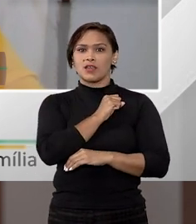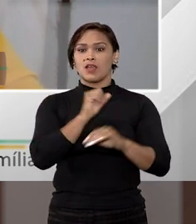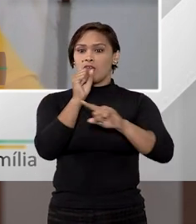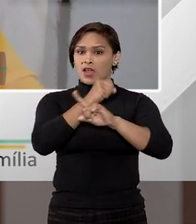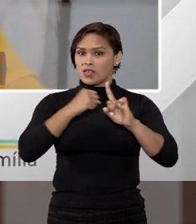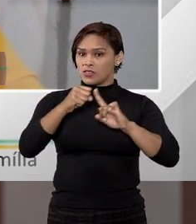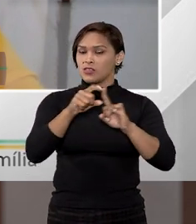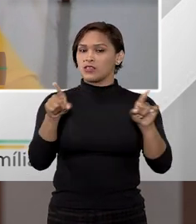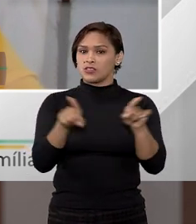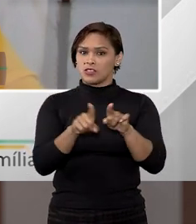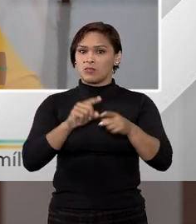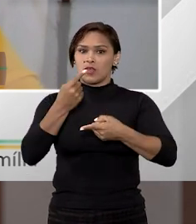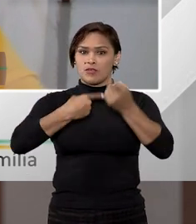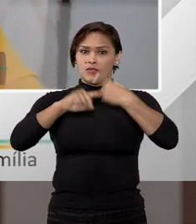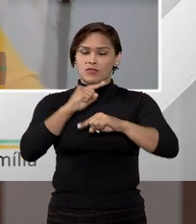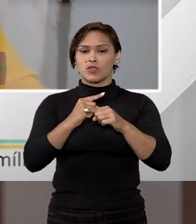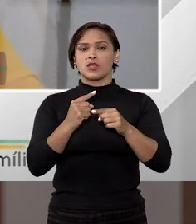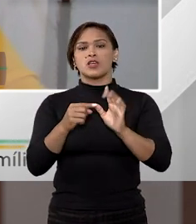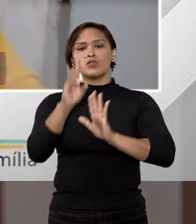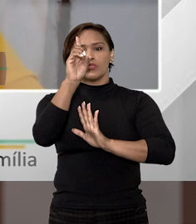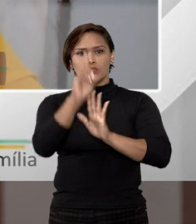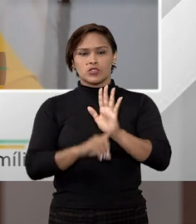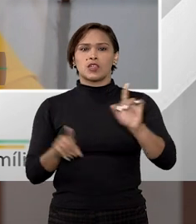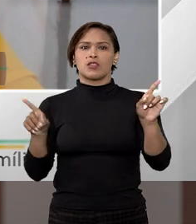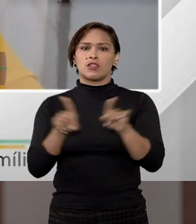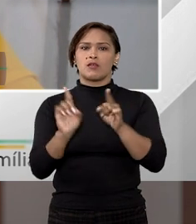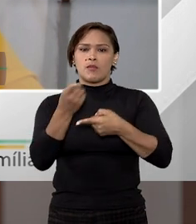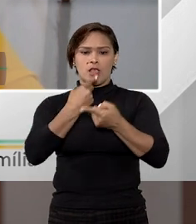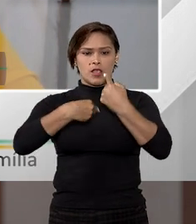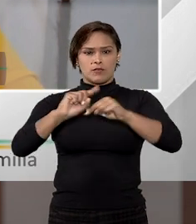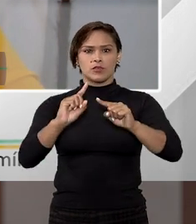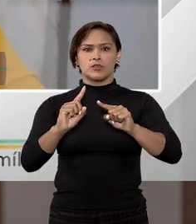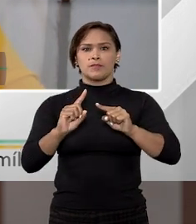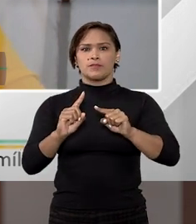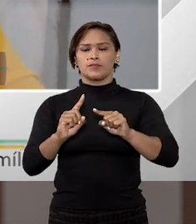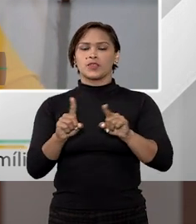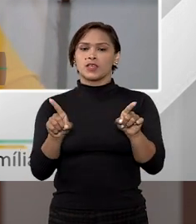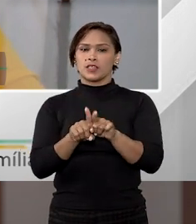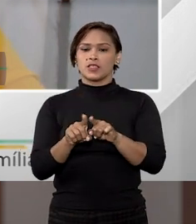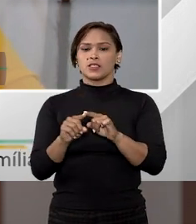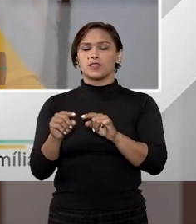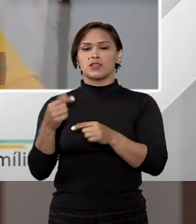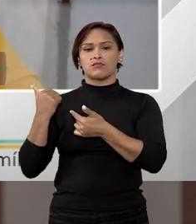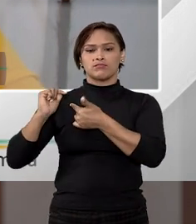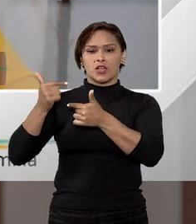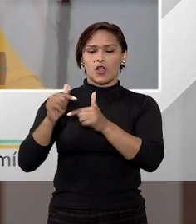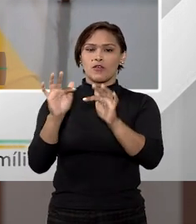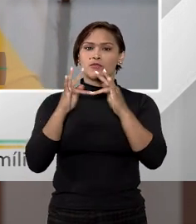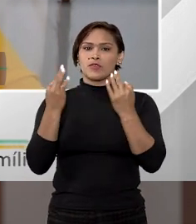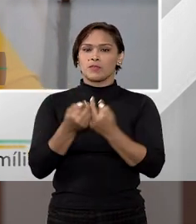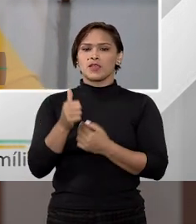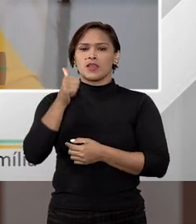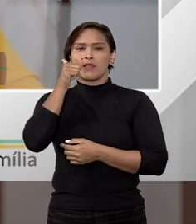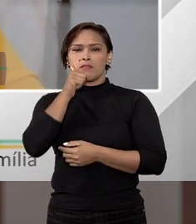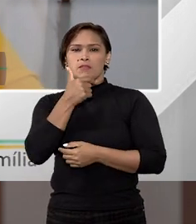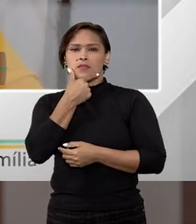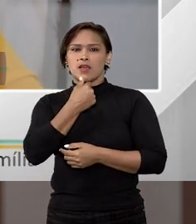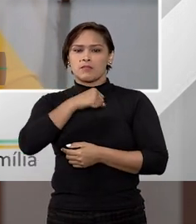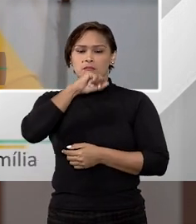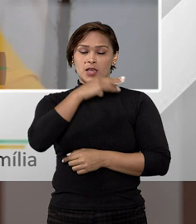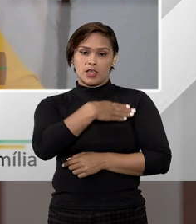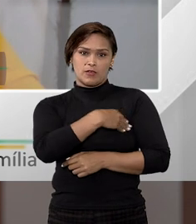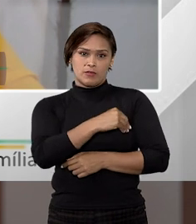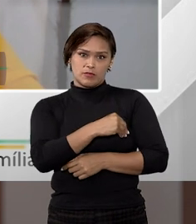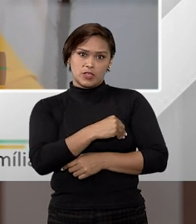a sociedade também deve evoluir. E como a sociedade de direito também evolui com ela. Se antes, portanto, o conceito de família era apenas pai, mãe,